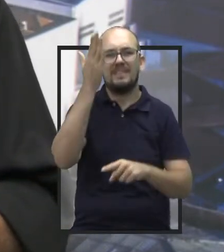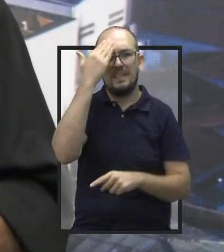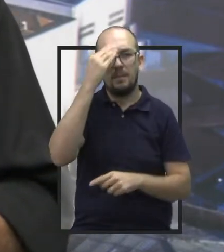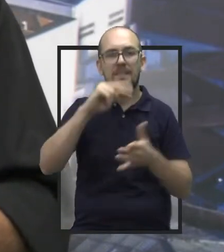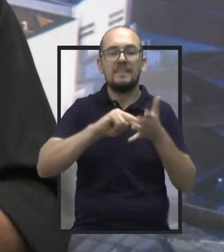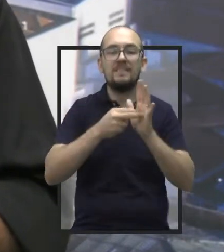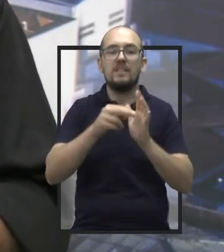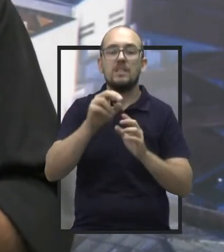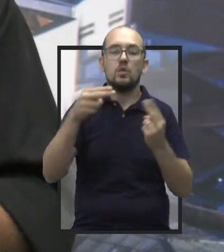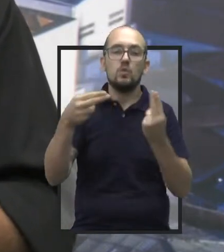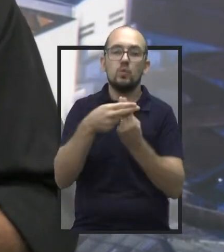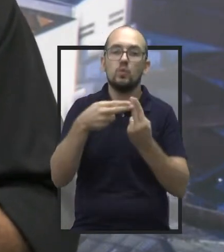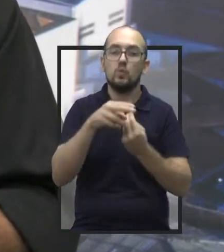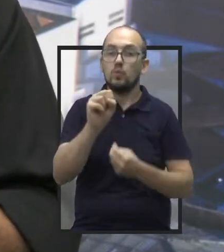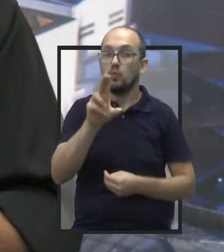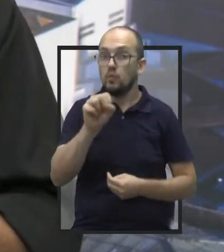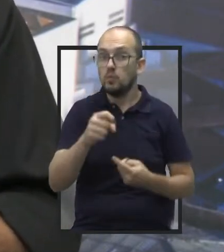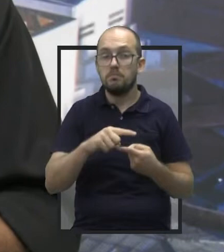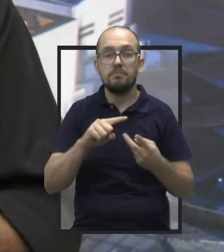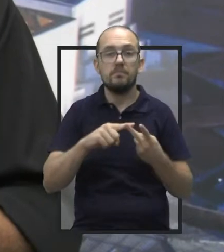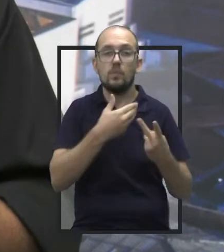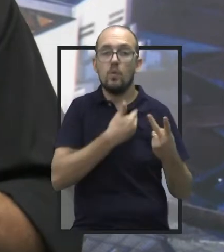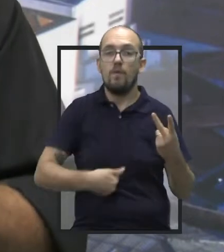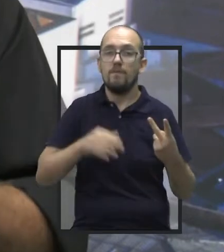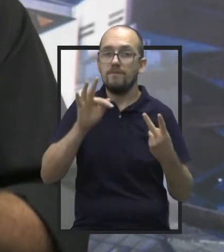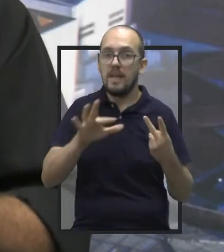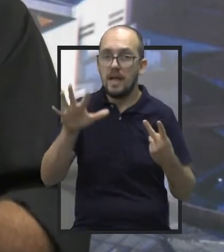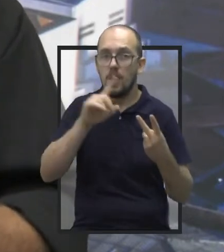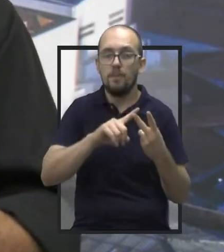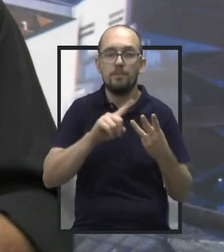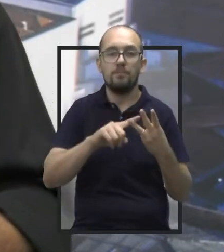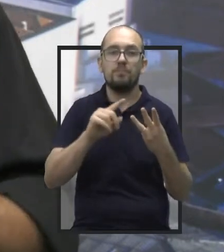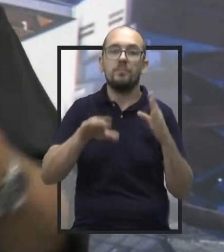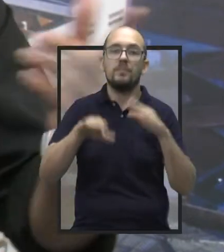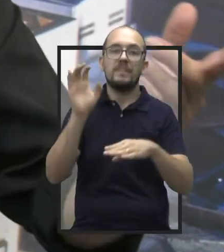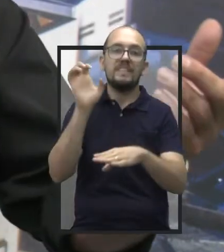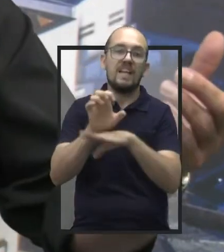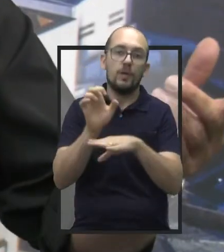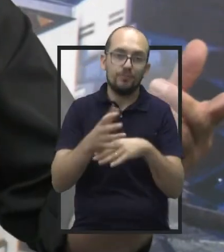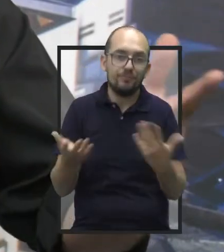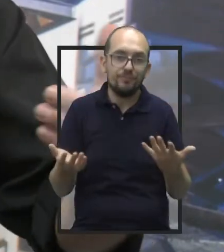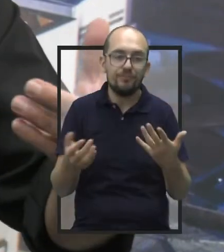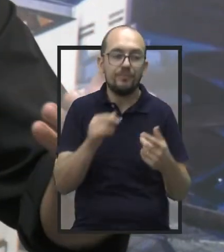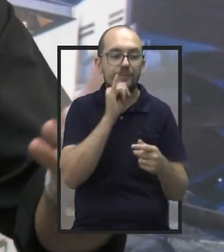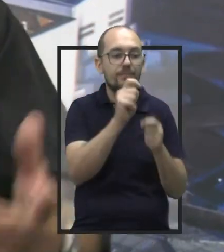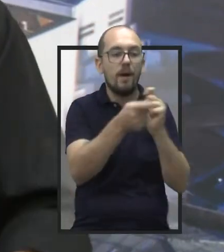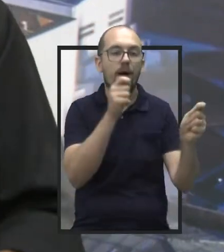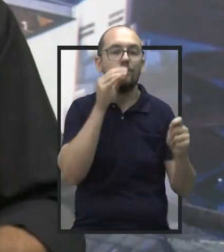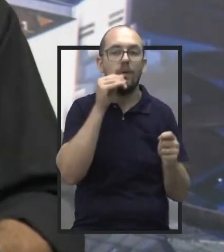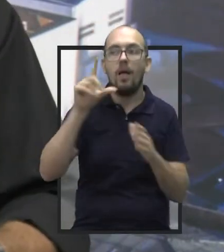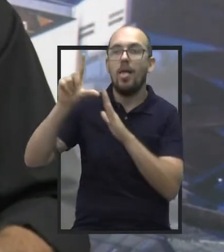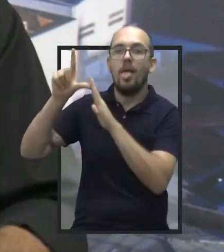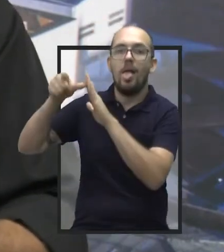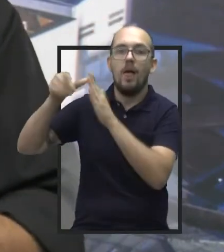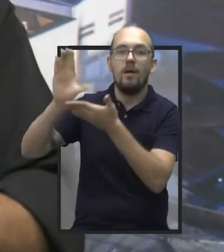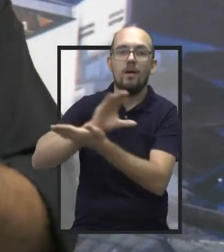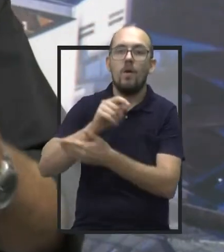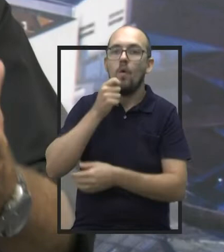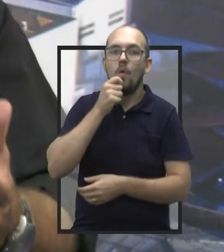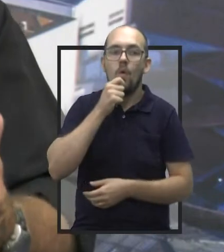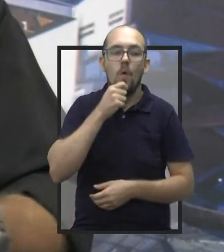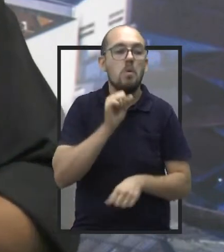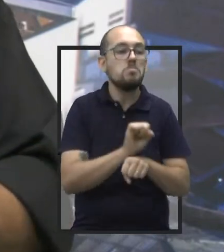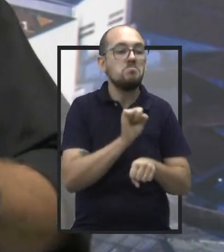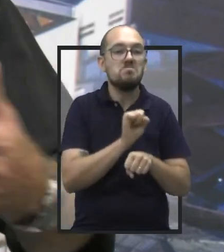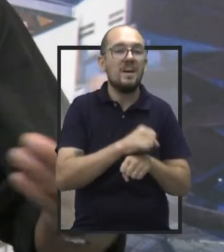é governo federal e você sabe que é um recurso do estado. Às vezes pode vir, às vezes deixa de vir, você tem que pagar aos funcionários, e aí? Você conta com o ovo antes da